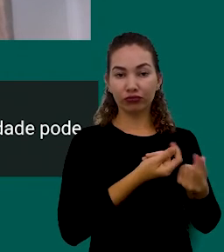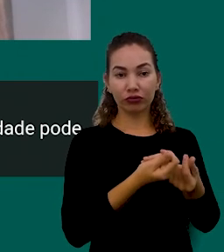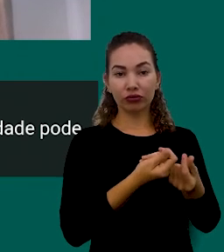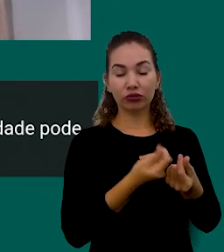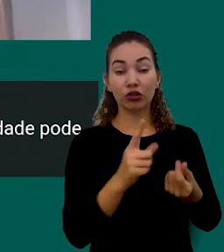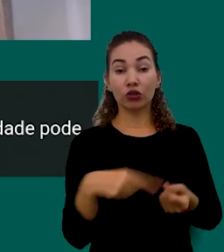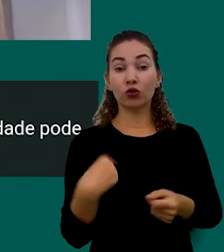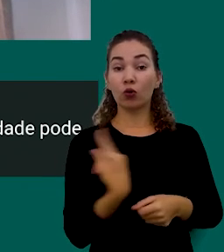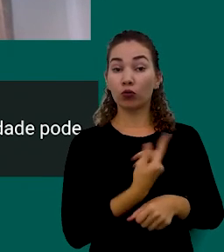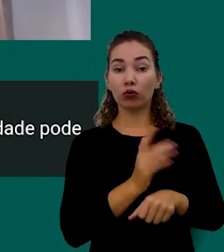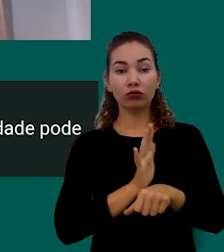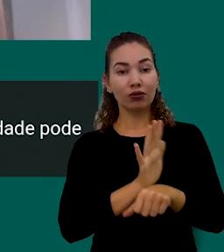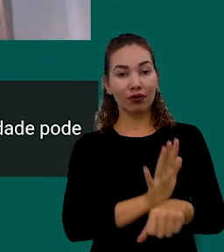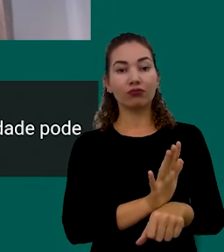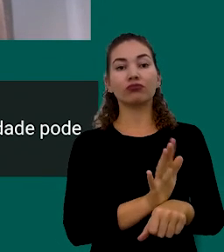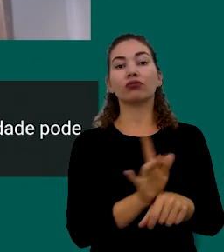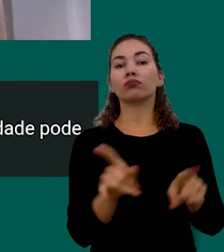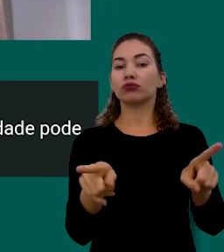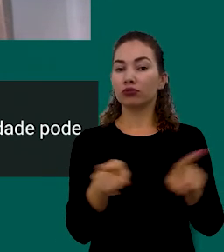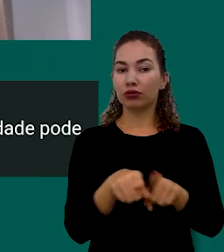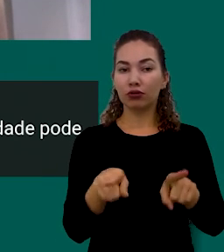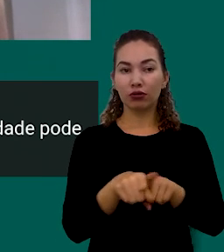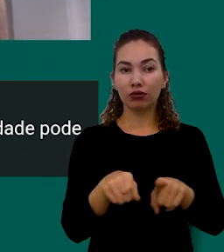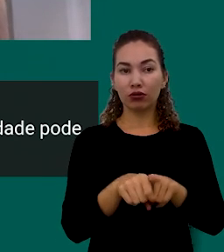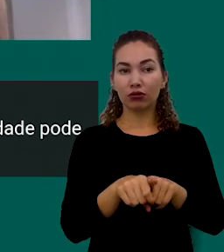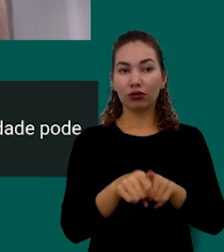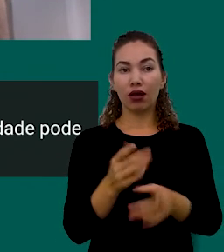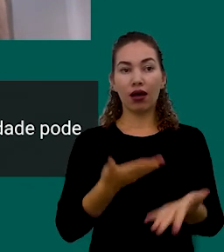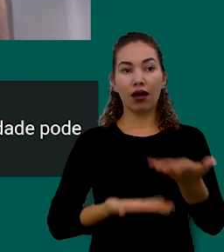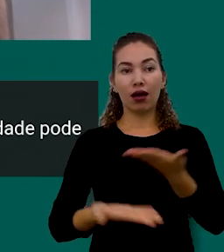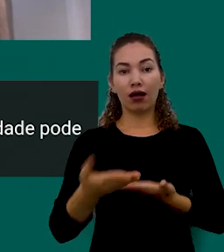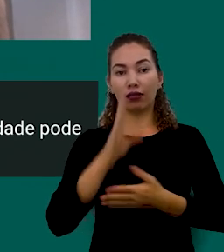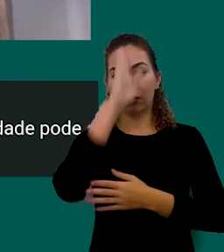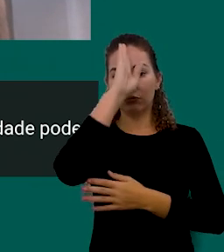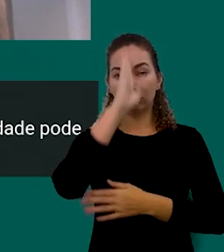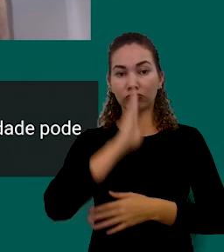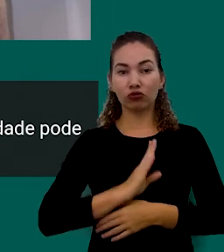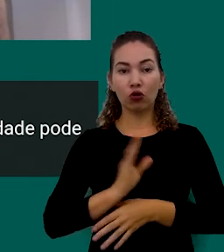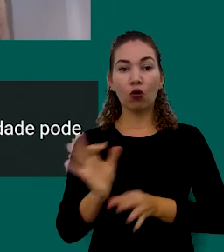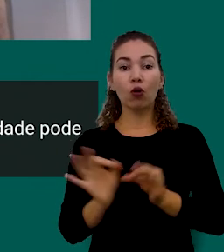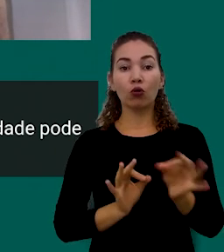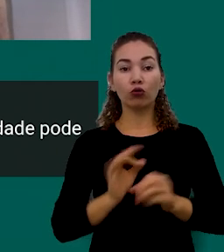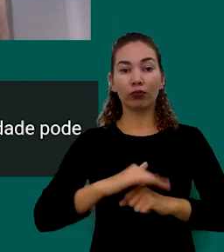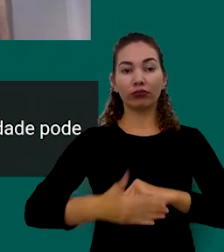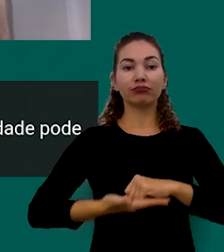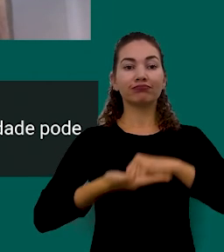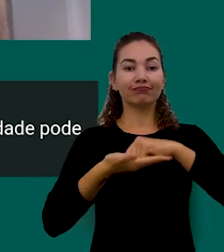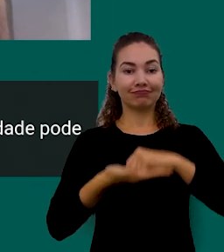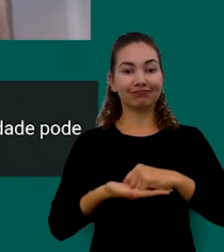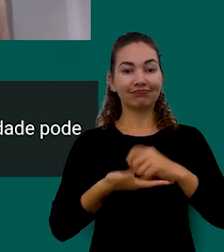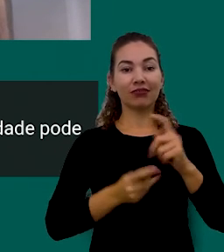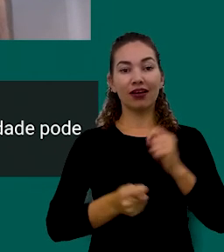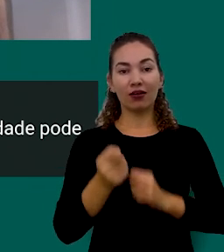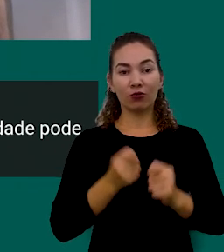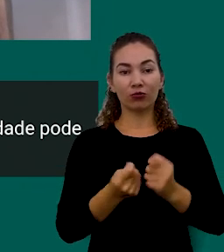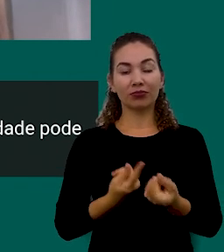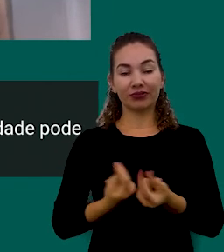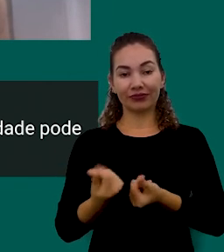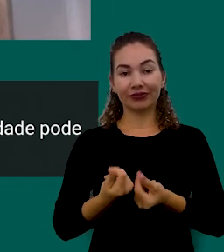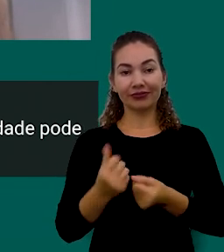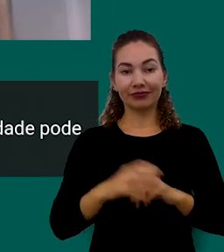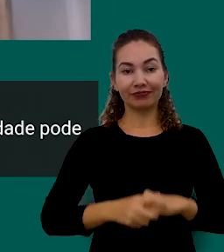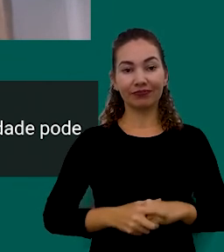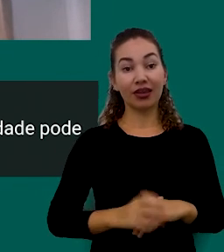Nós Auxiliamos Vocês Também Via Atendimentos Gratuitos Do Projeto De Sustentabilidade Econômica E Financeira